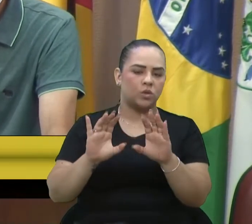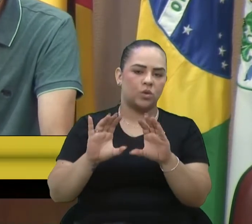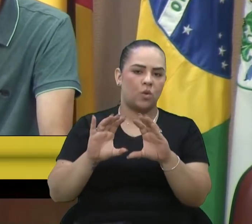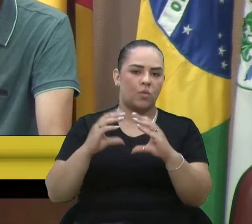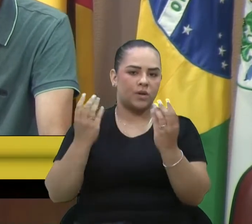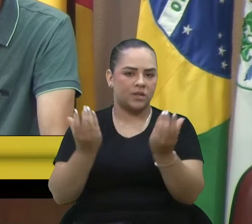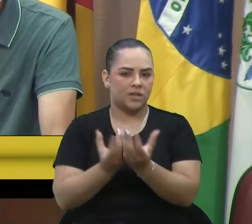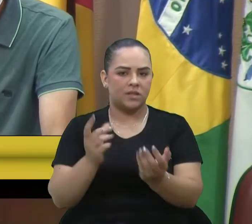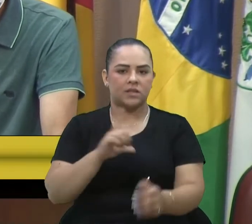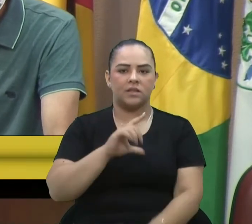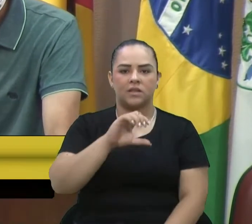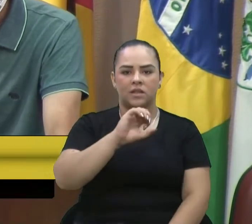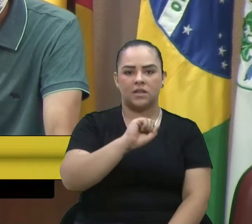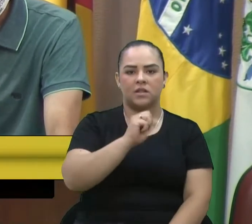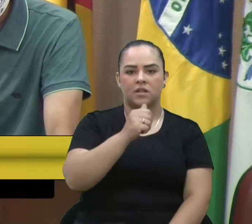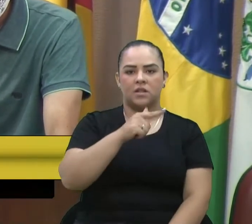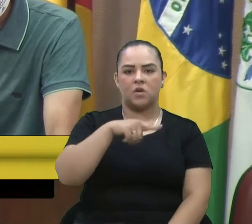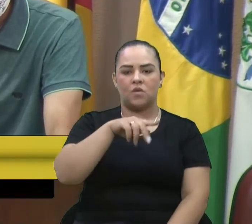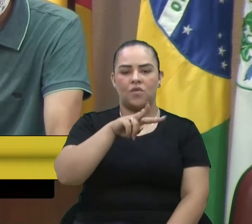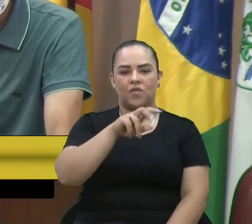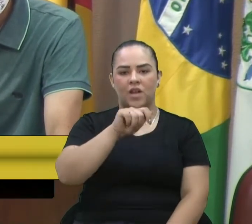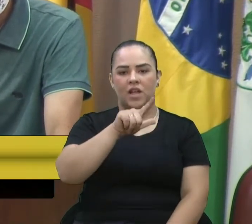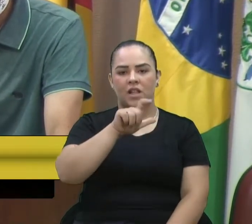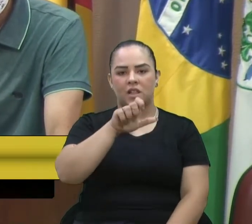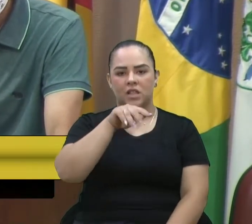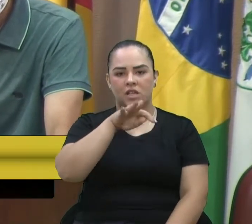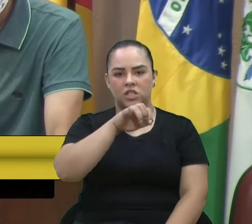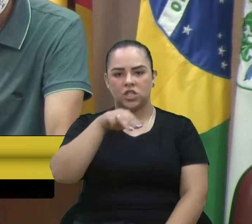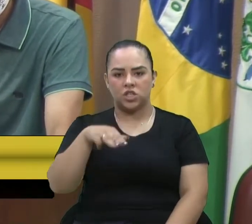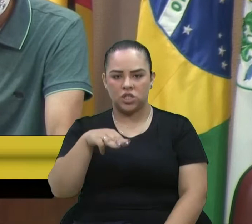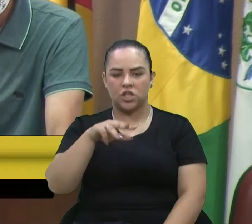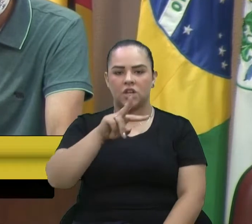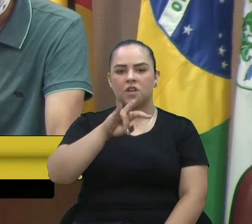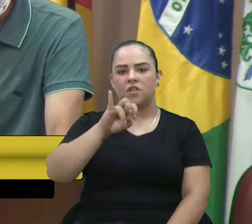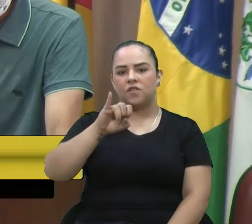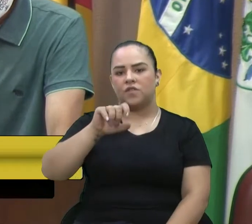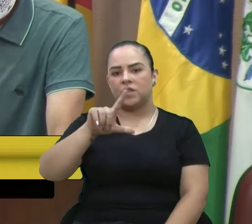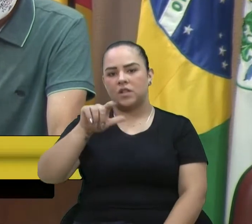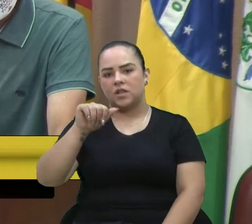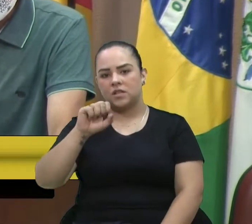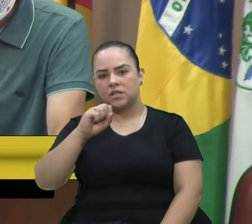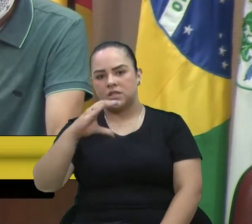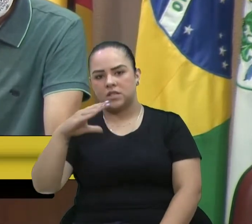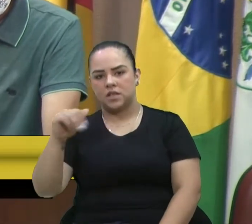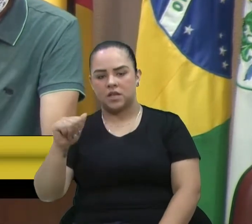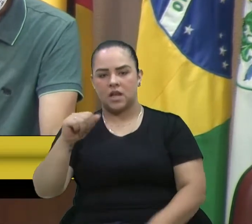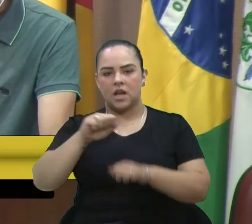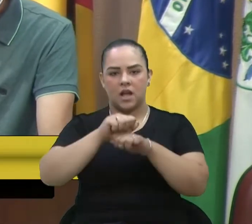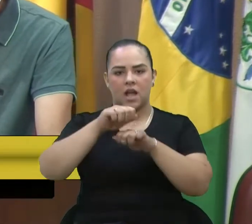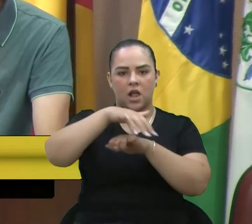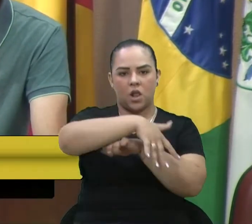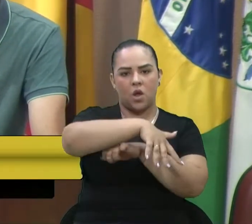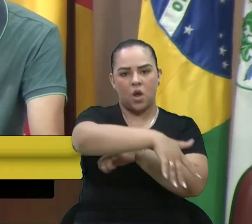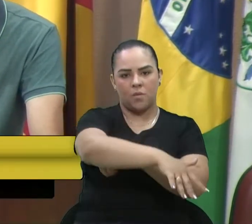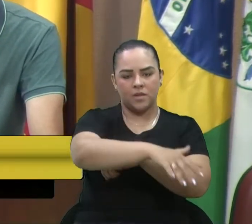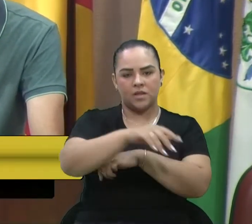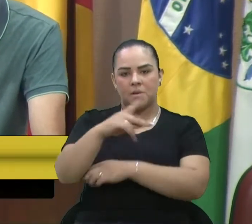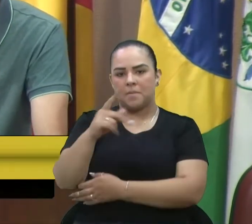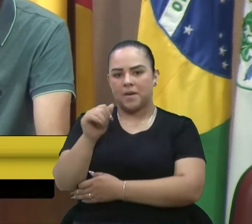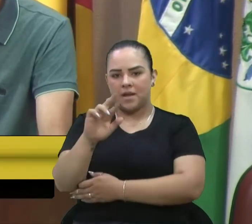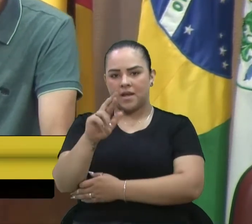Valentim, Cerro da Glória, Santa Bárbara de Anareque, Vila Seca, Galópolis. Estive também na Parada Cristal e fui até o